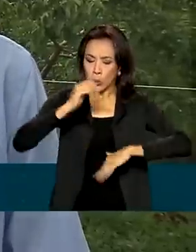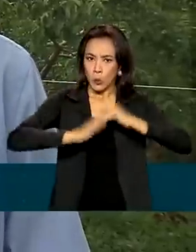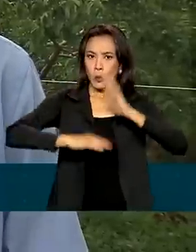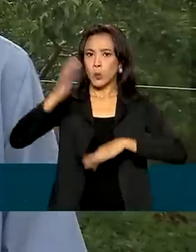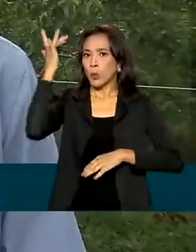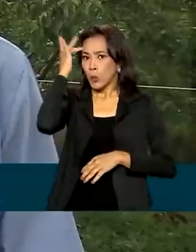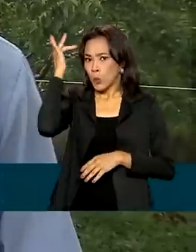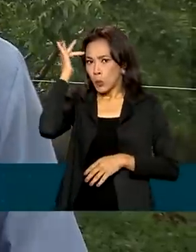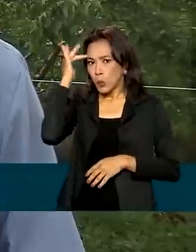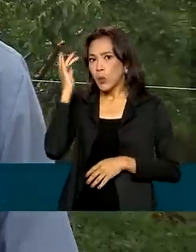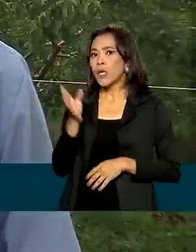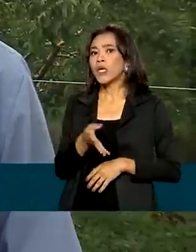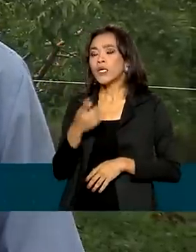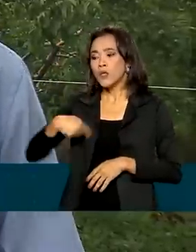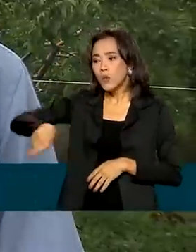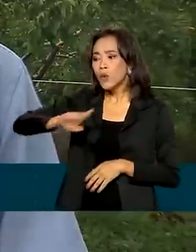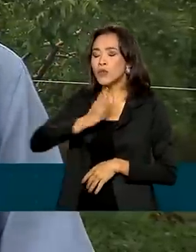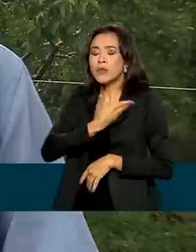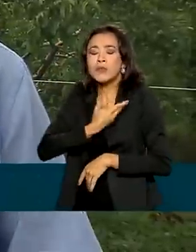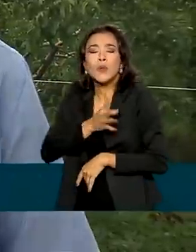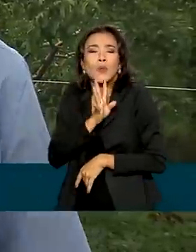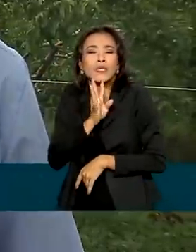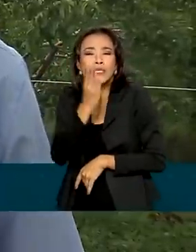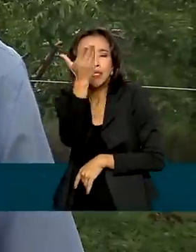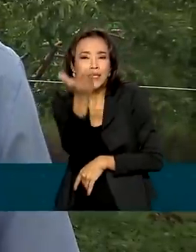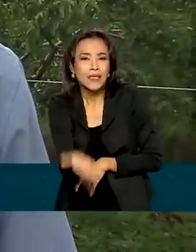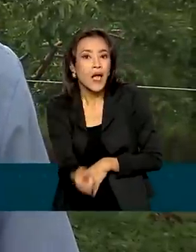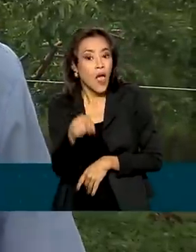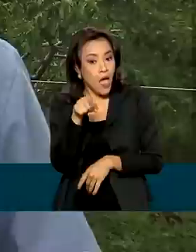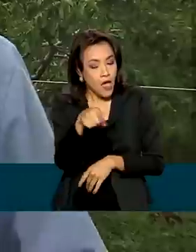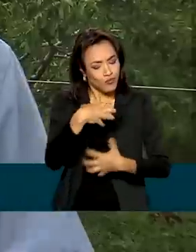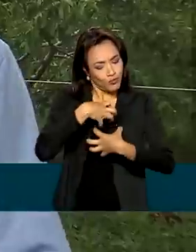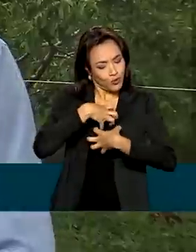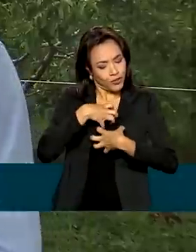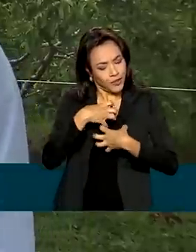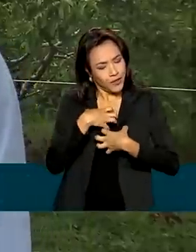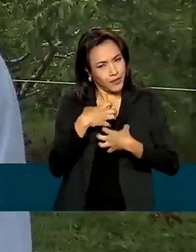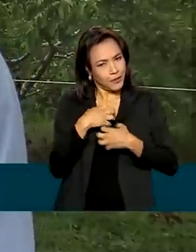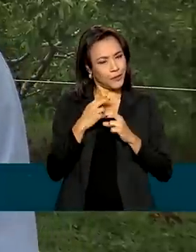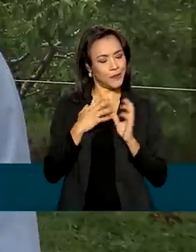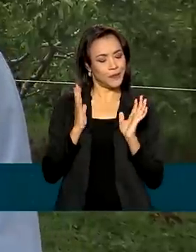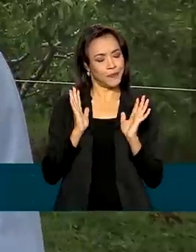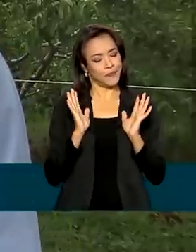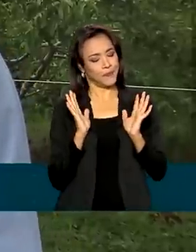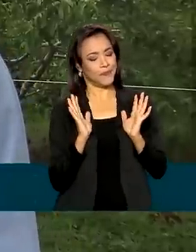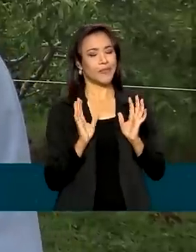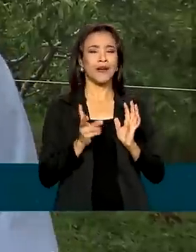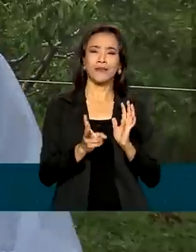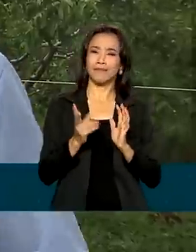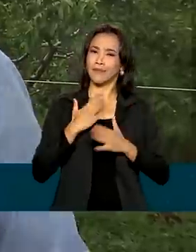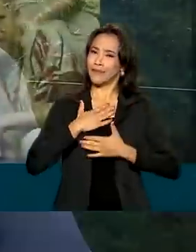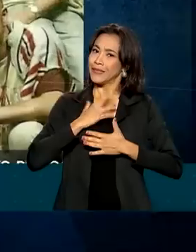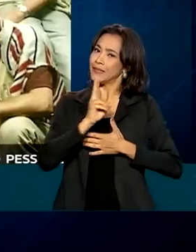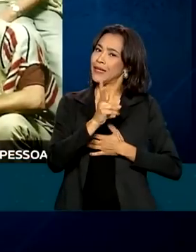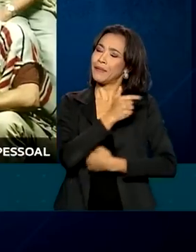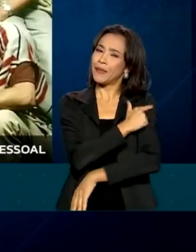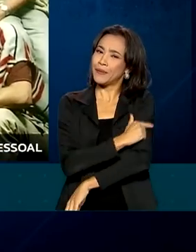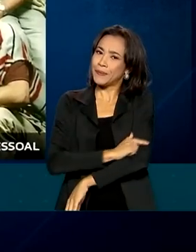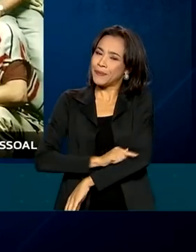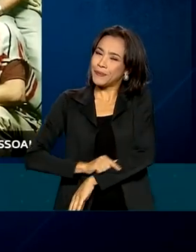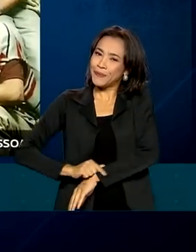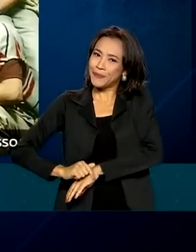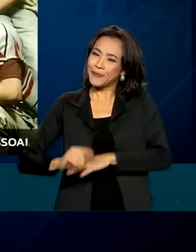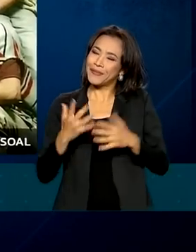nós, colegas e amigos dele, também era dono de um jeito discreto, mas sempre gentil, o que conquistou a